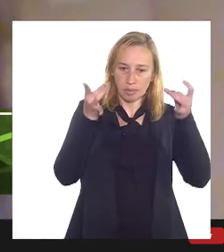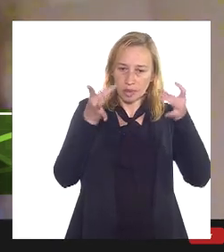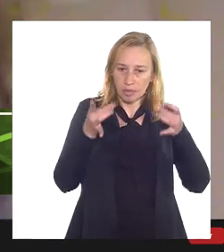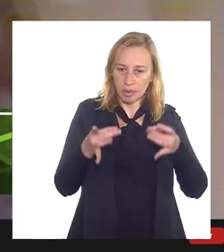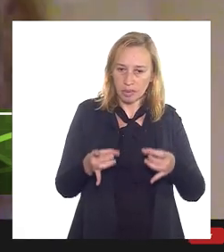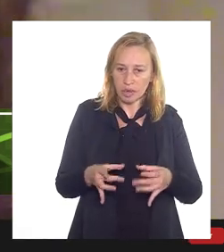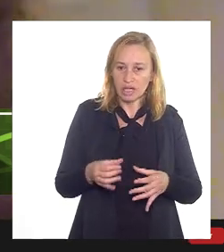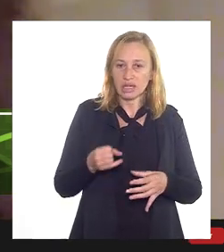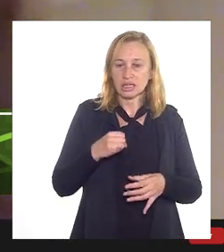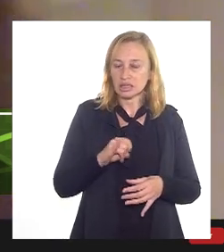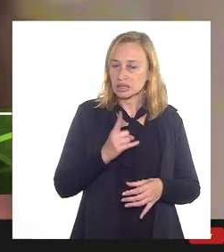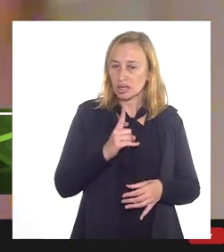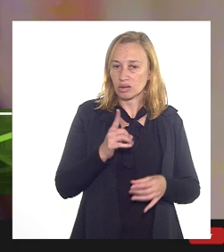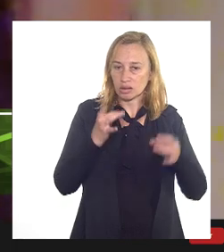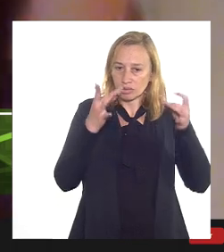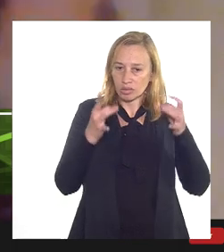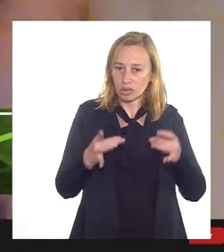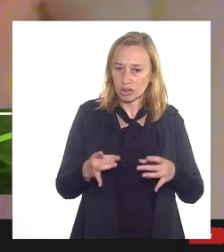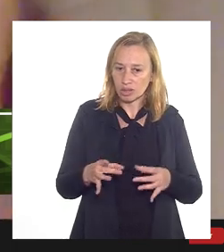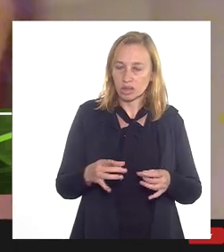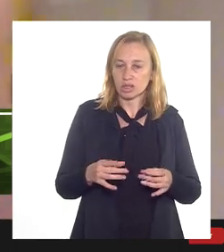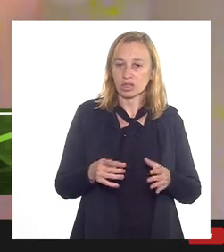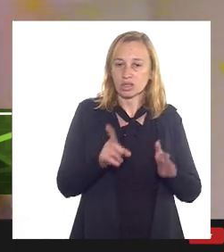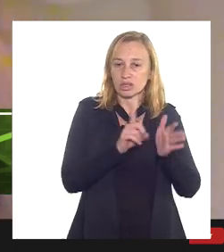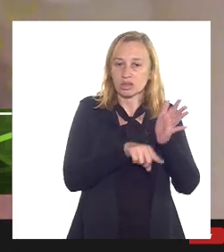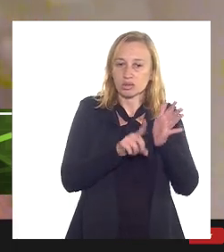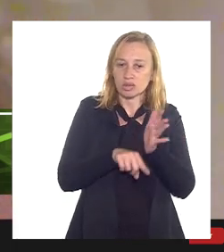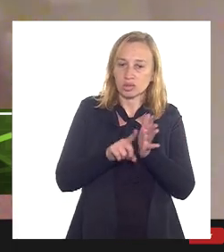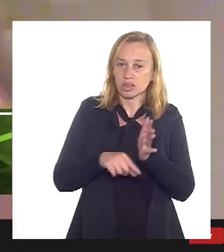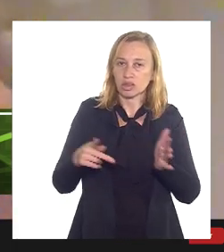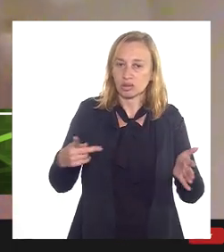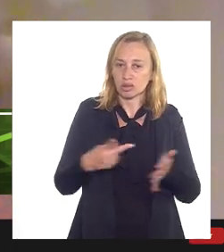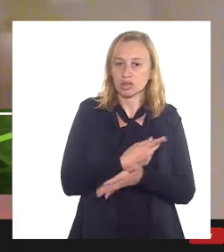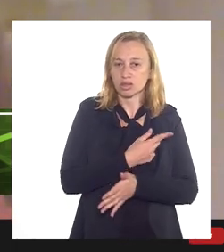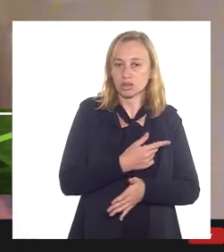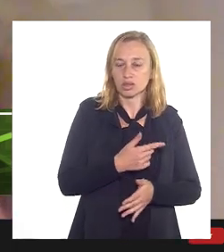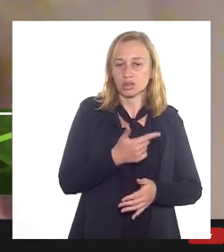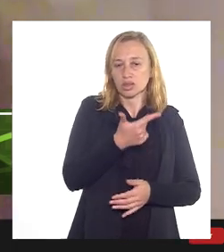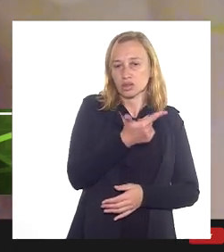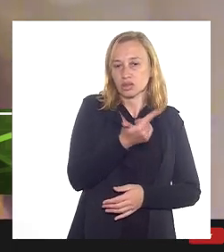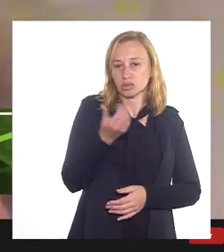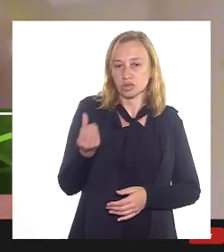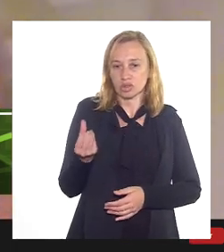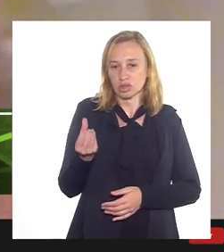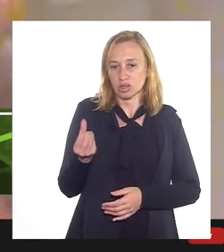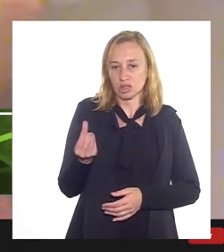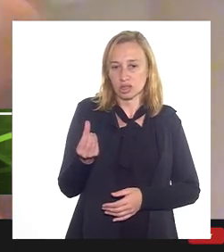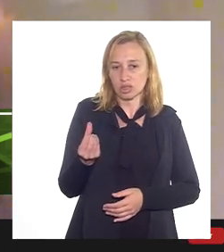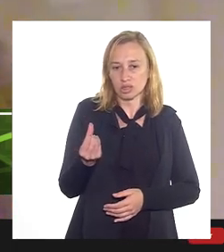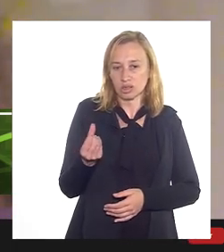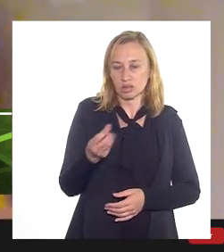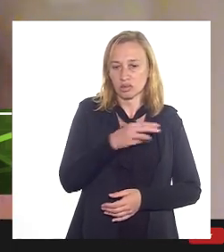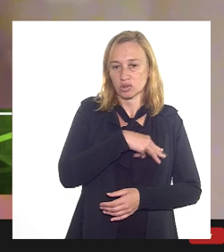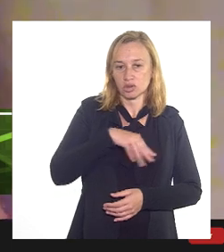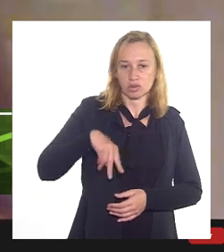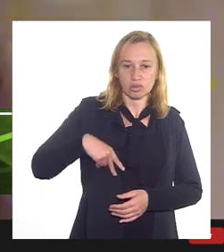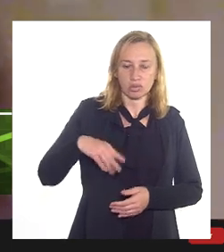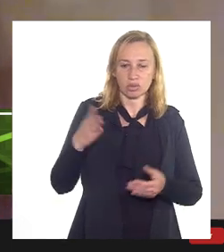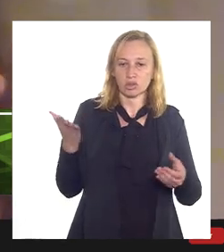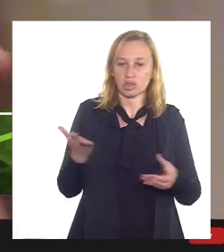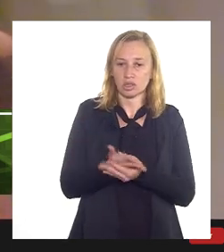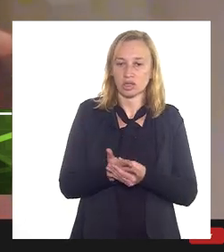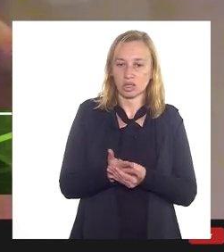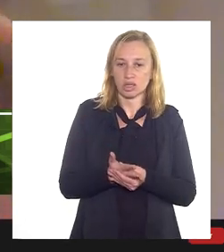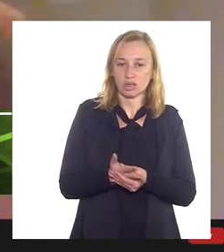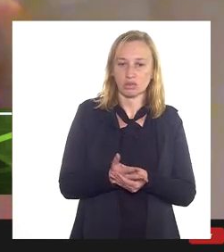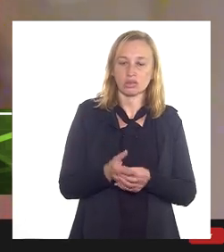se não detalhou, poderia detalhar as deduções que foram feitas no exercício de 2016. O Ministério Público, inclusive, tem um inquérito civil que